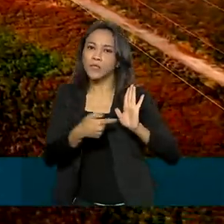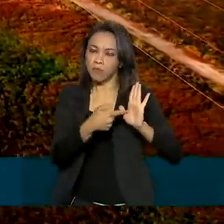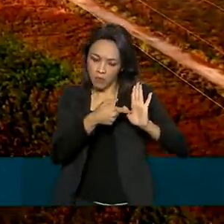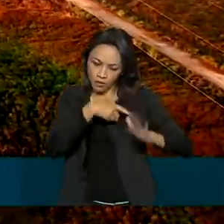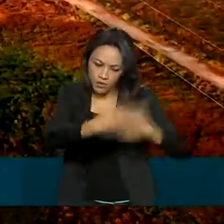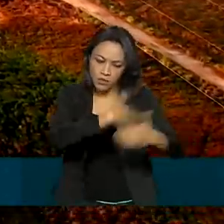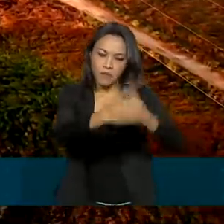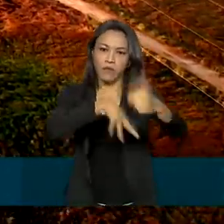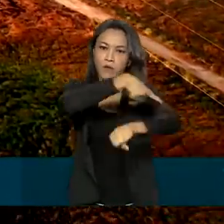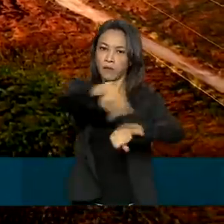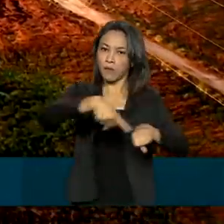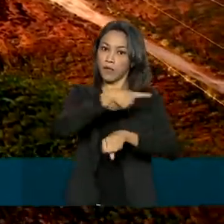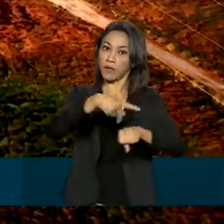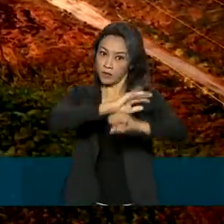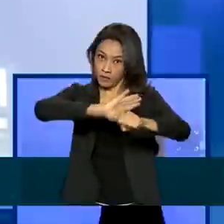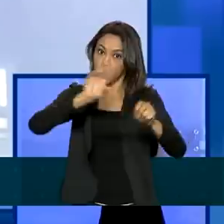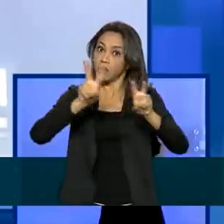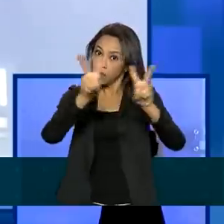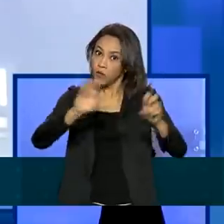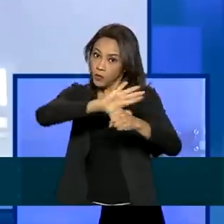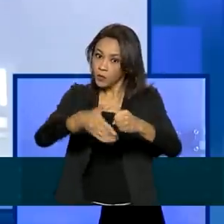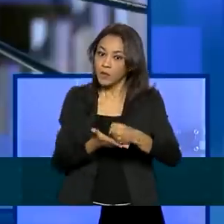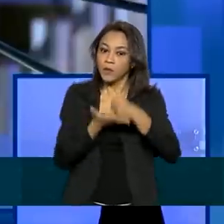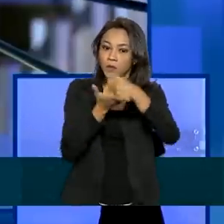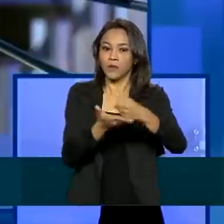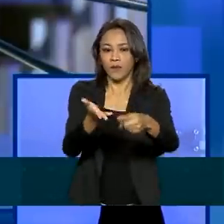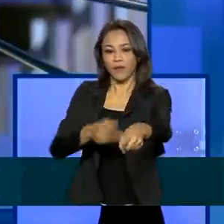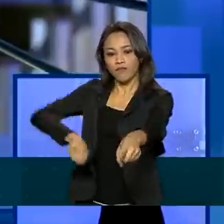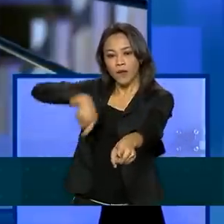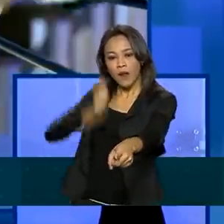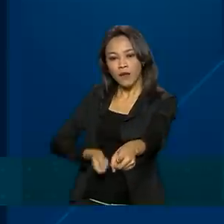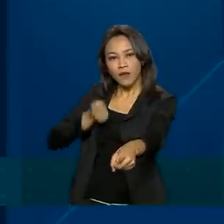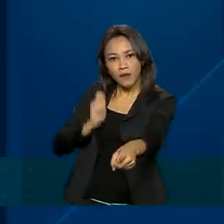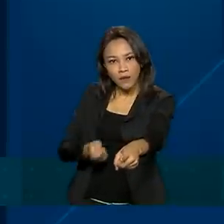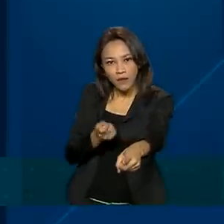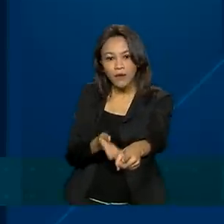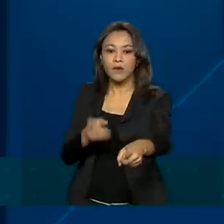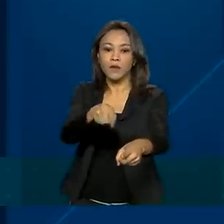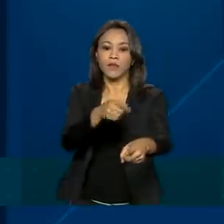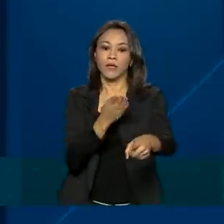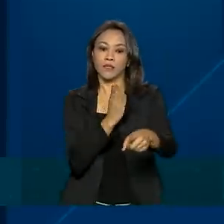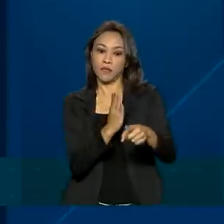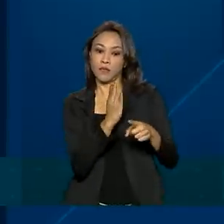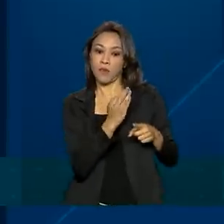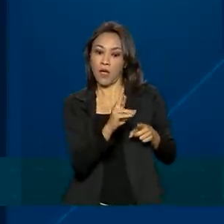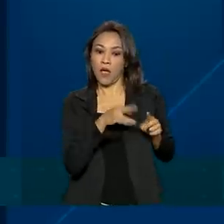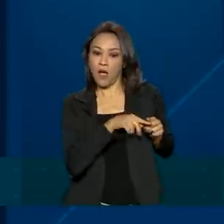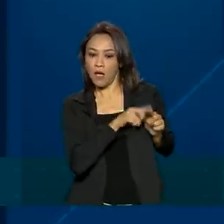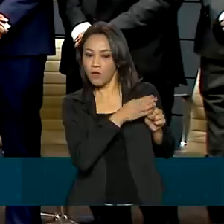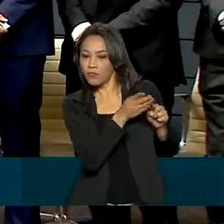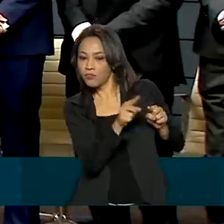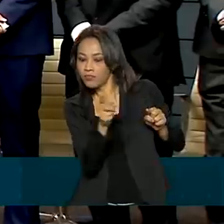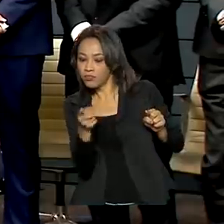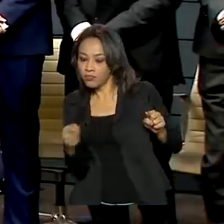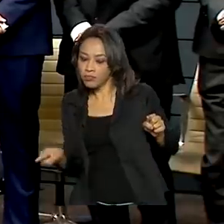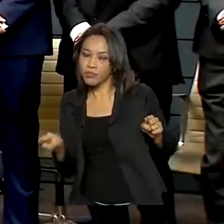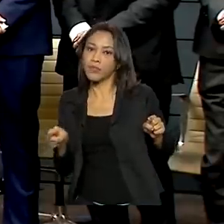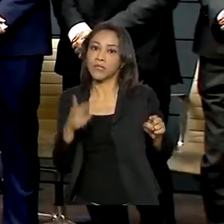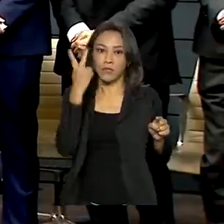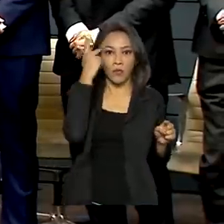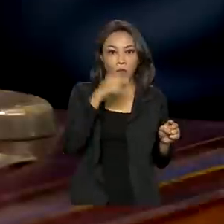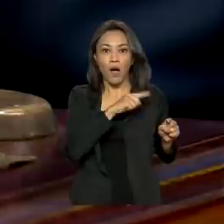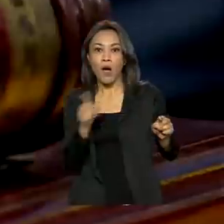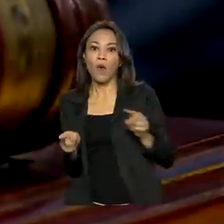país e sustentabilidade estão os leilões da Nova Dutra, rodovia que liga São Paulo e Rio de Janeiro, e da